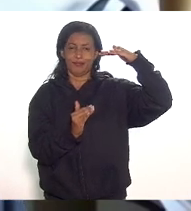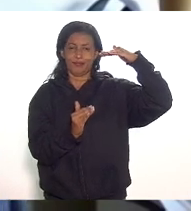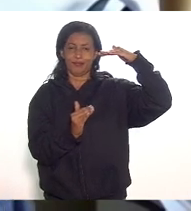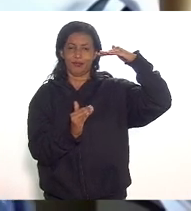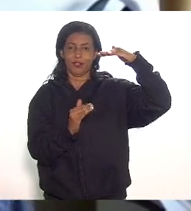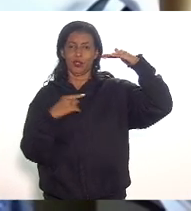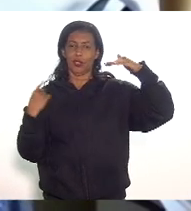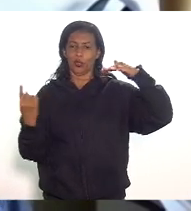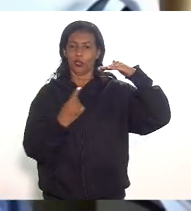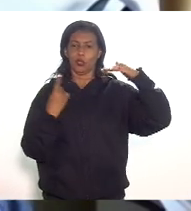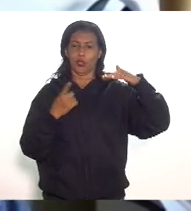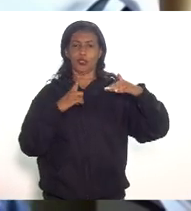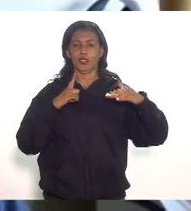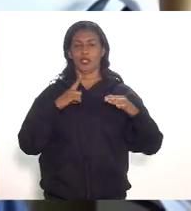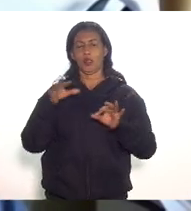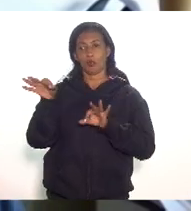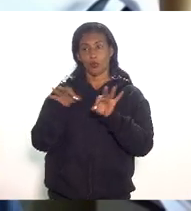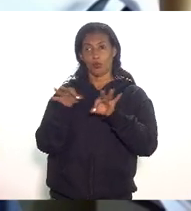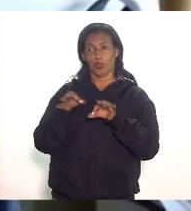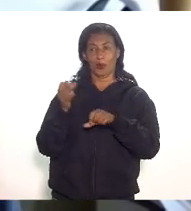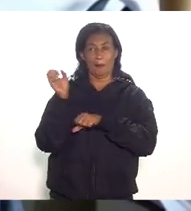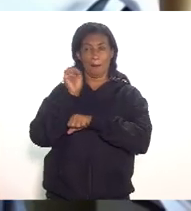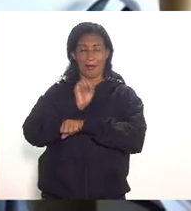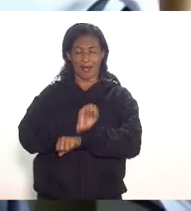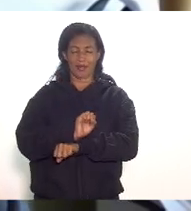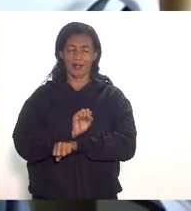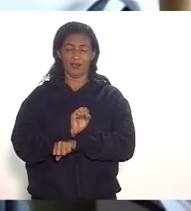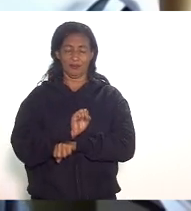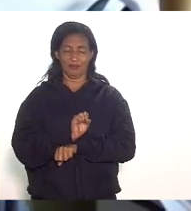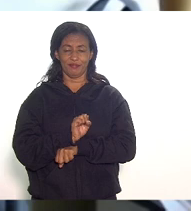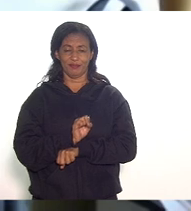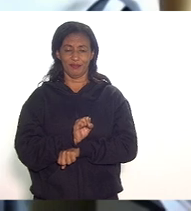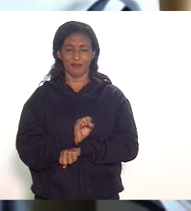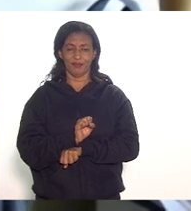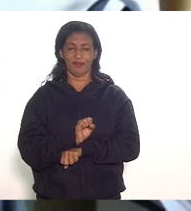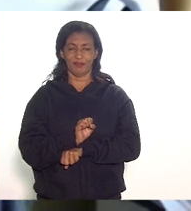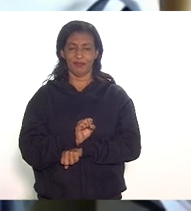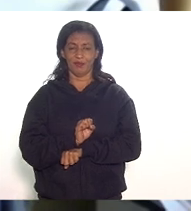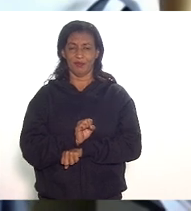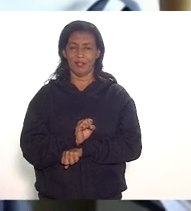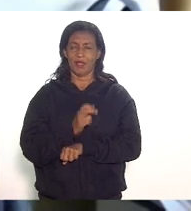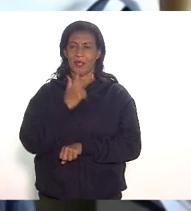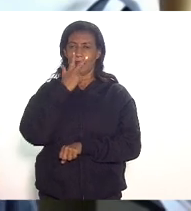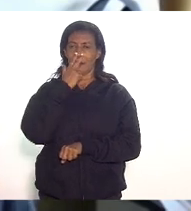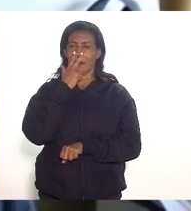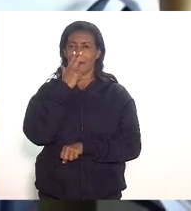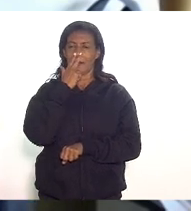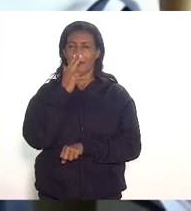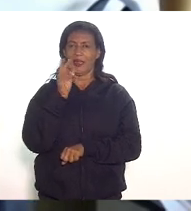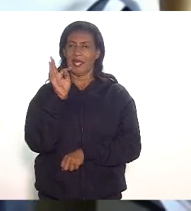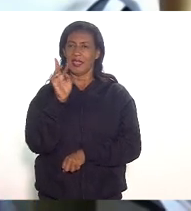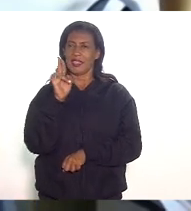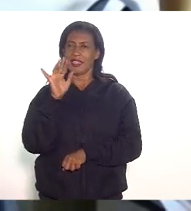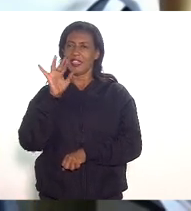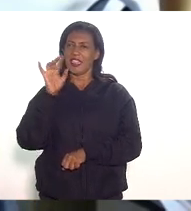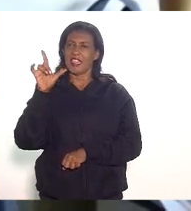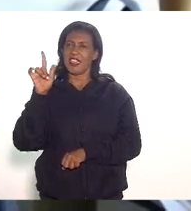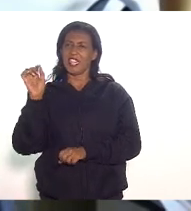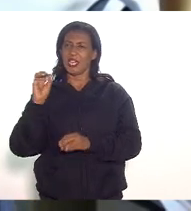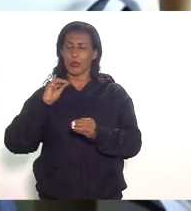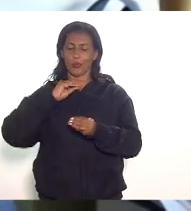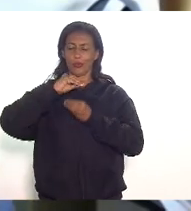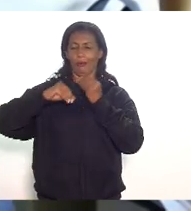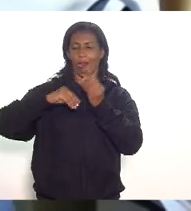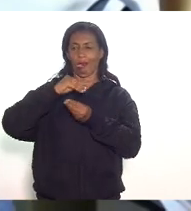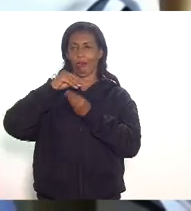nós temos aqui um projeto que está parado sobre moagem de trigo porque não tem nenhuma instituição que